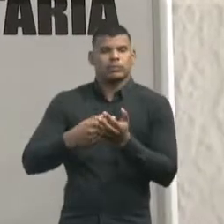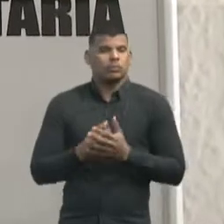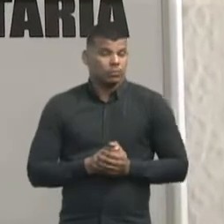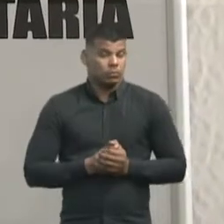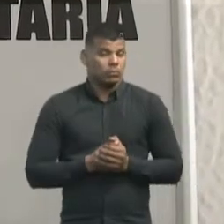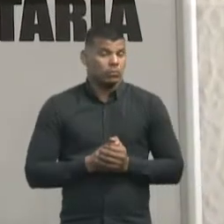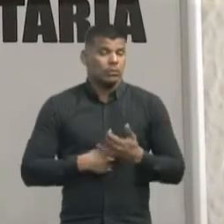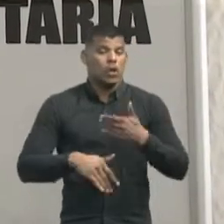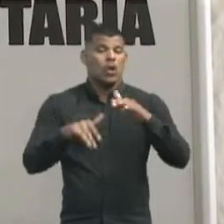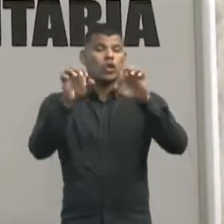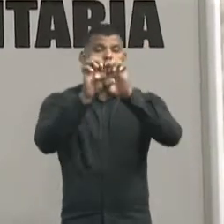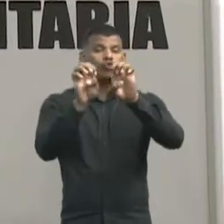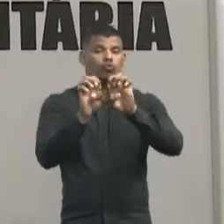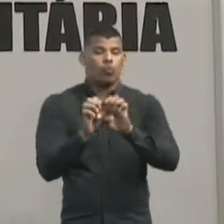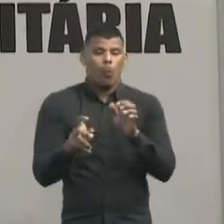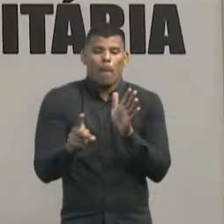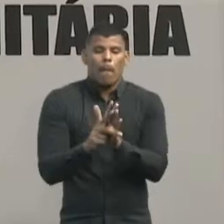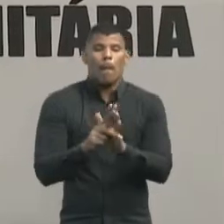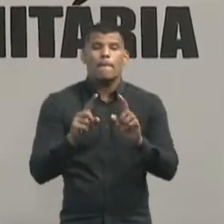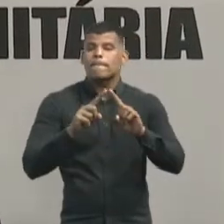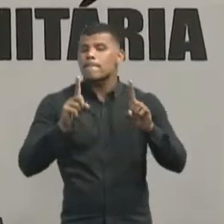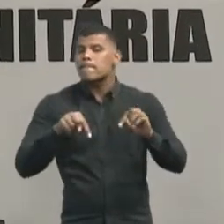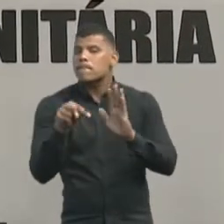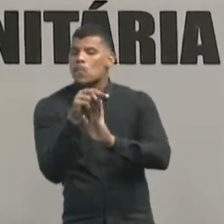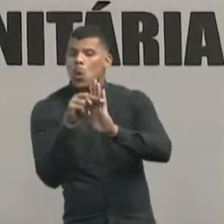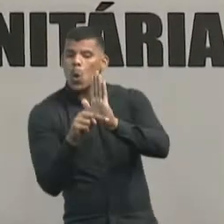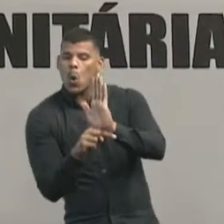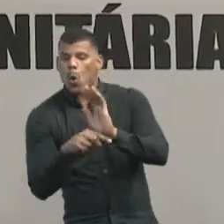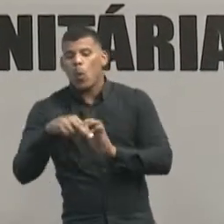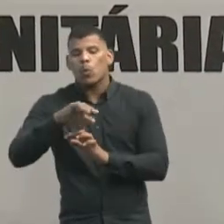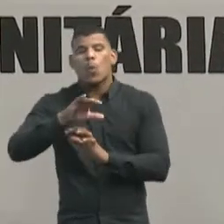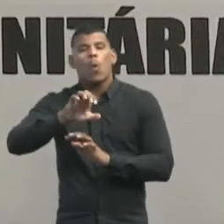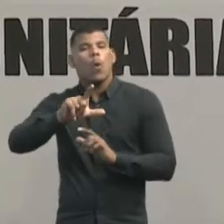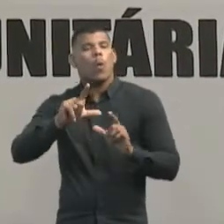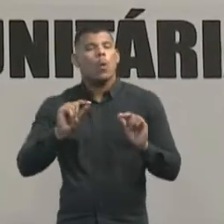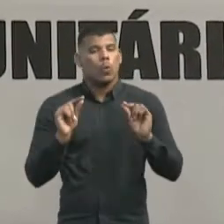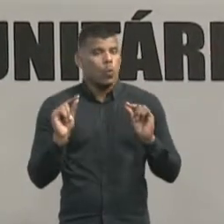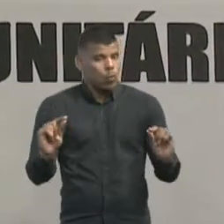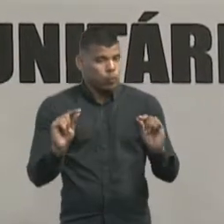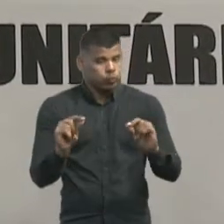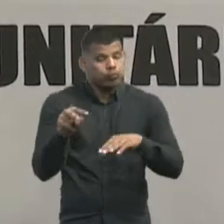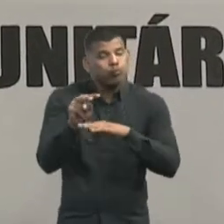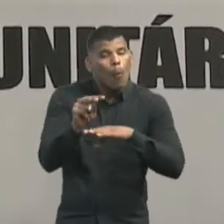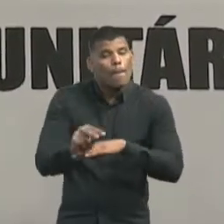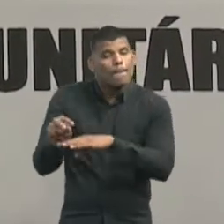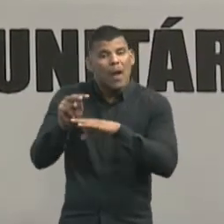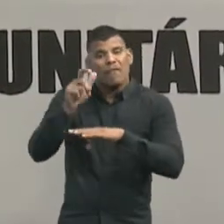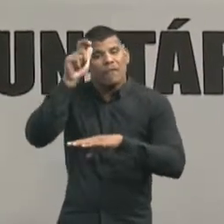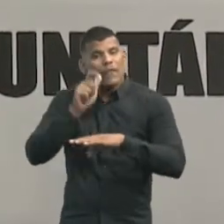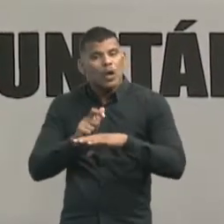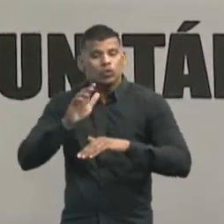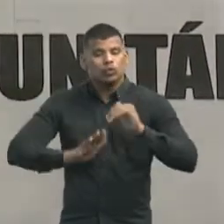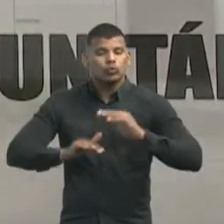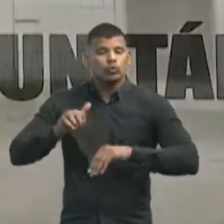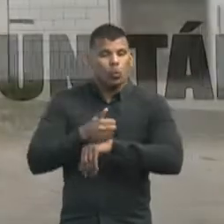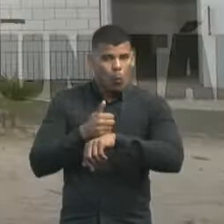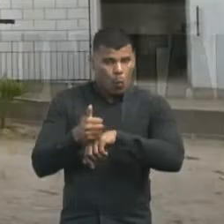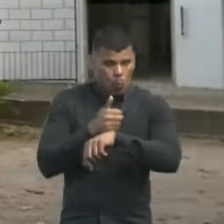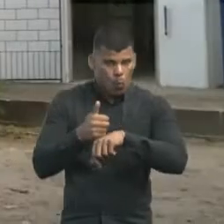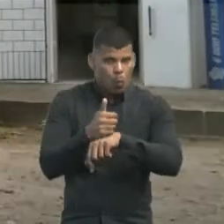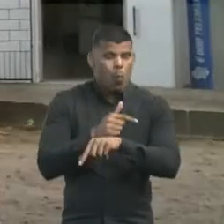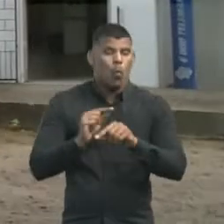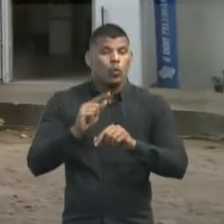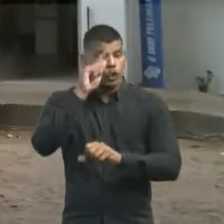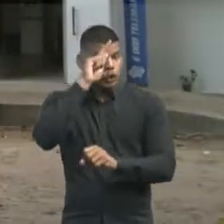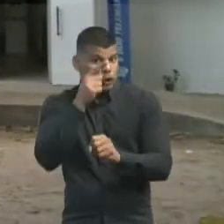Na estrutura do programa, cada núcleo possui um supervisor, que é responsável pela parte administrativa e pelo